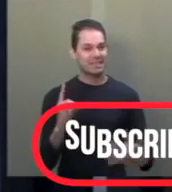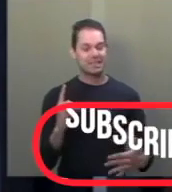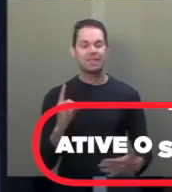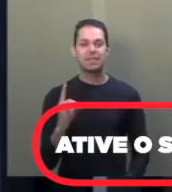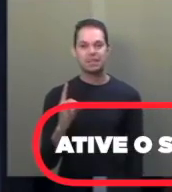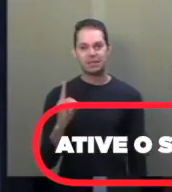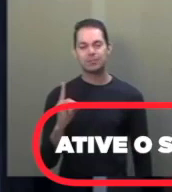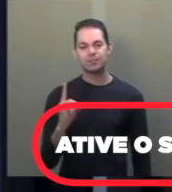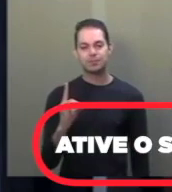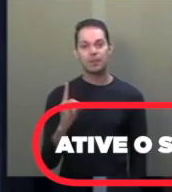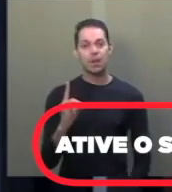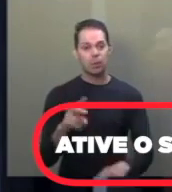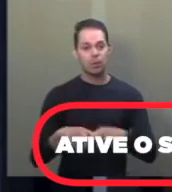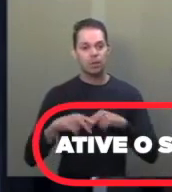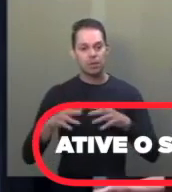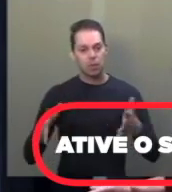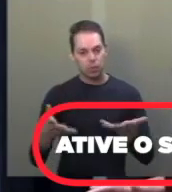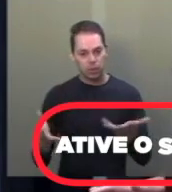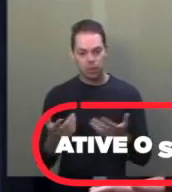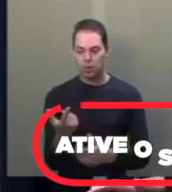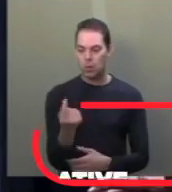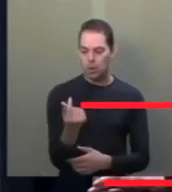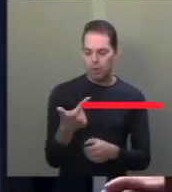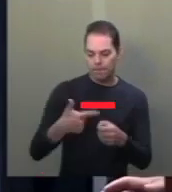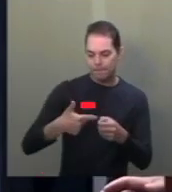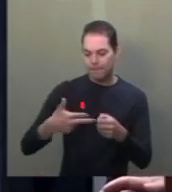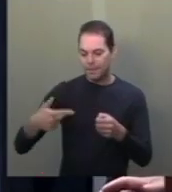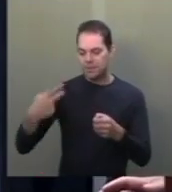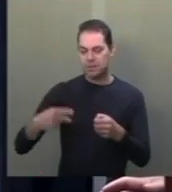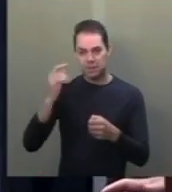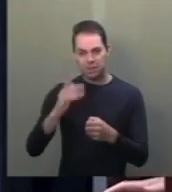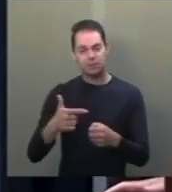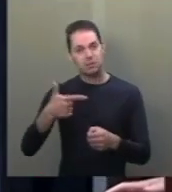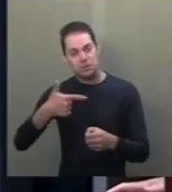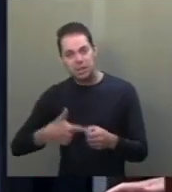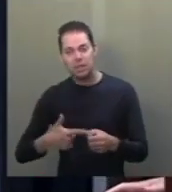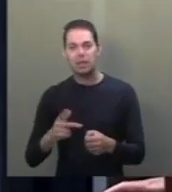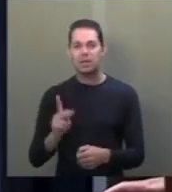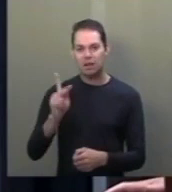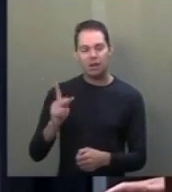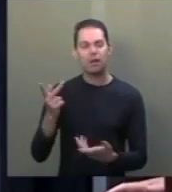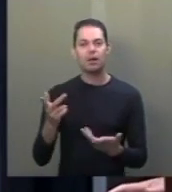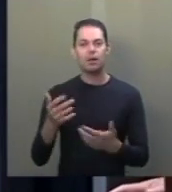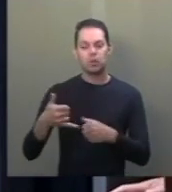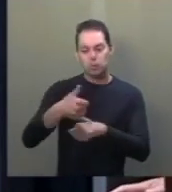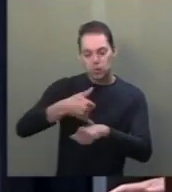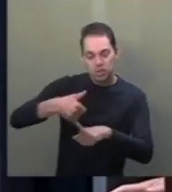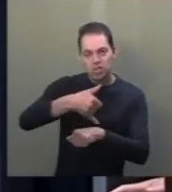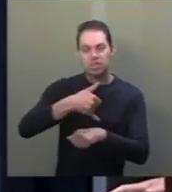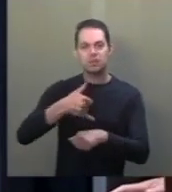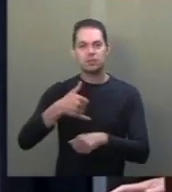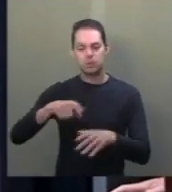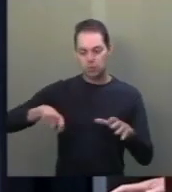Isto impulsiona o preço do combustível no nosso país, da gasolina, do óleo diesel, do